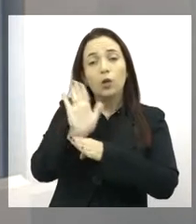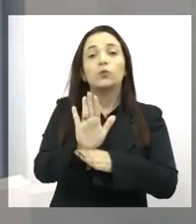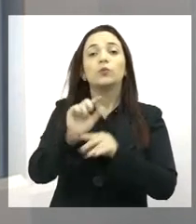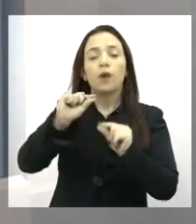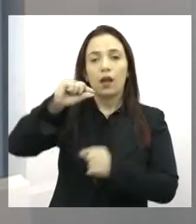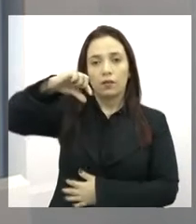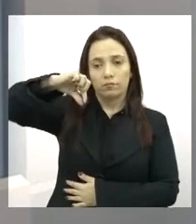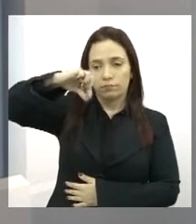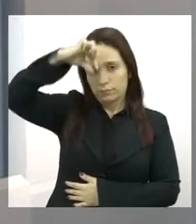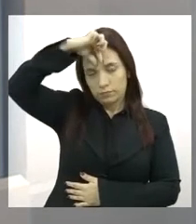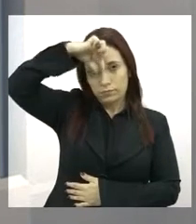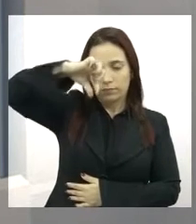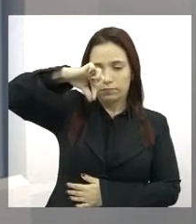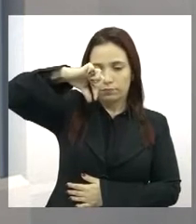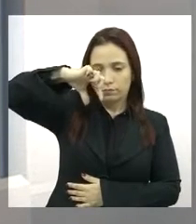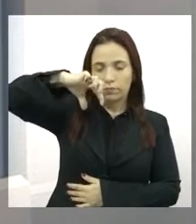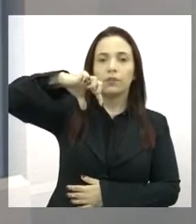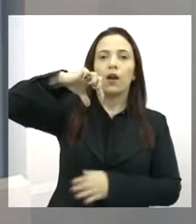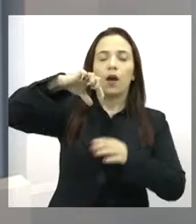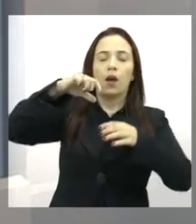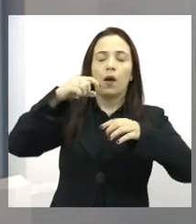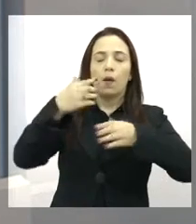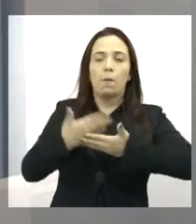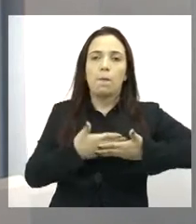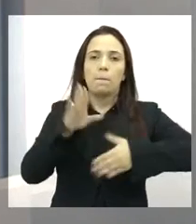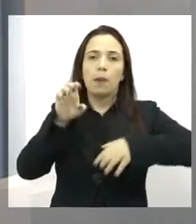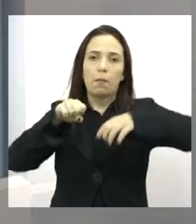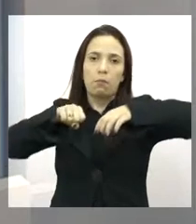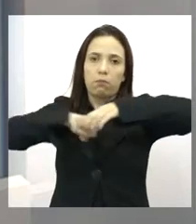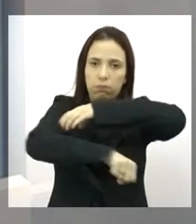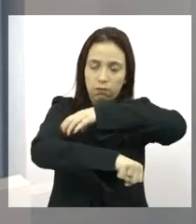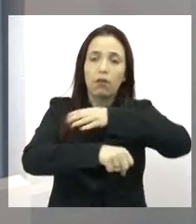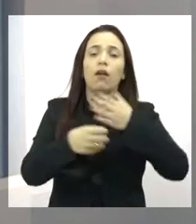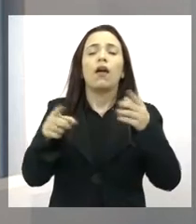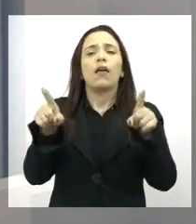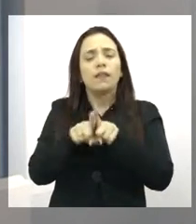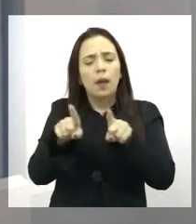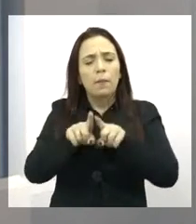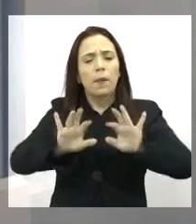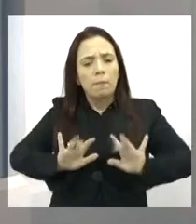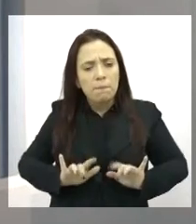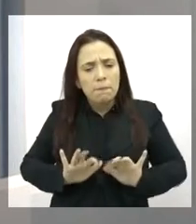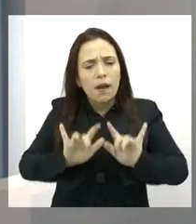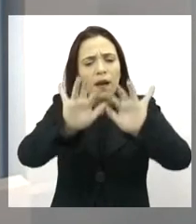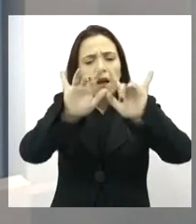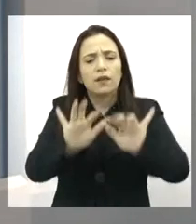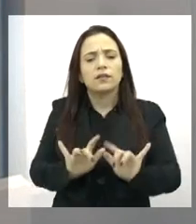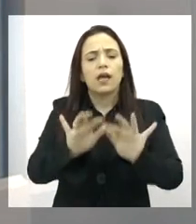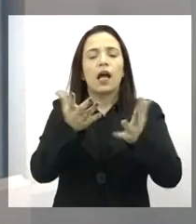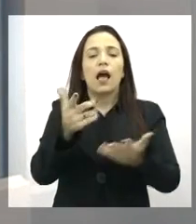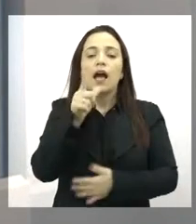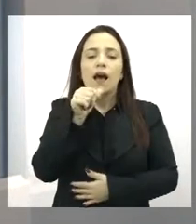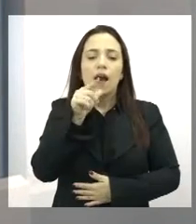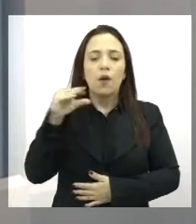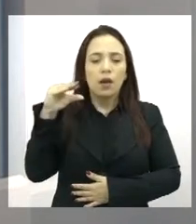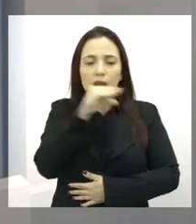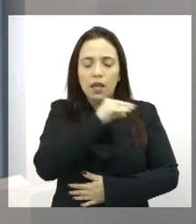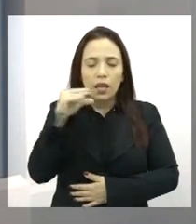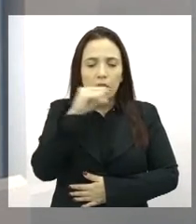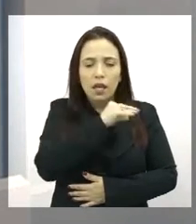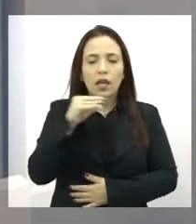compressas de água quente, né? Essas massagens que vão ajudando também a diminuir essa dor,